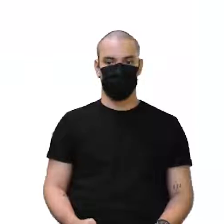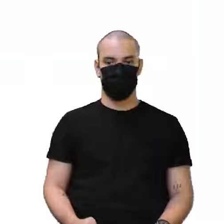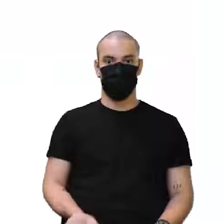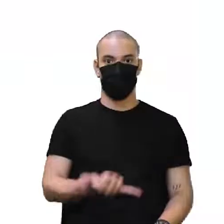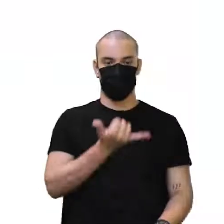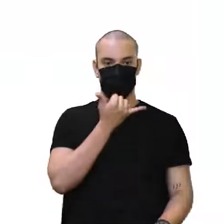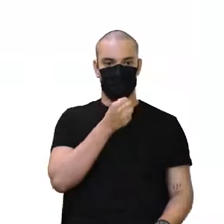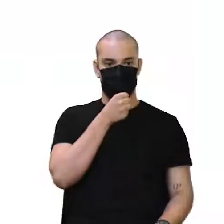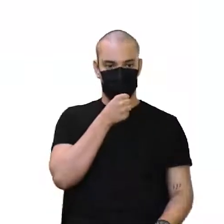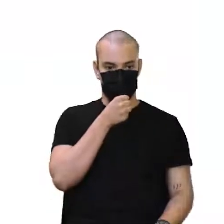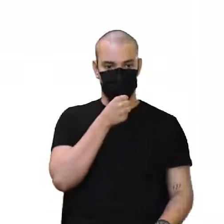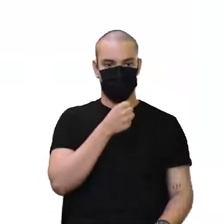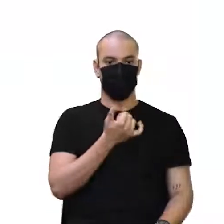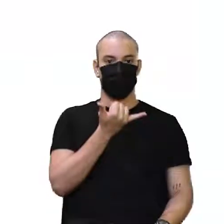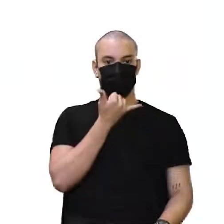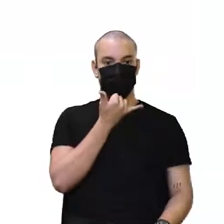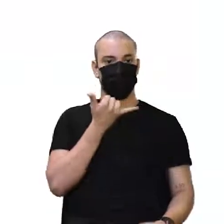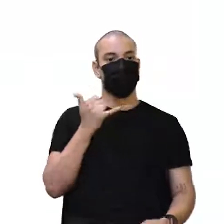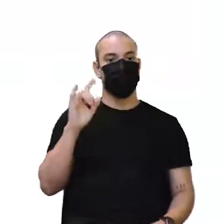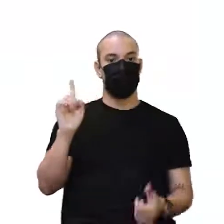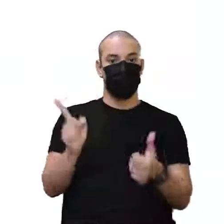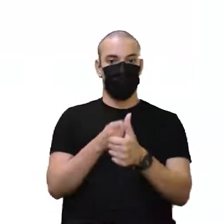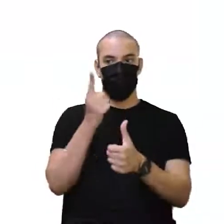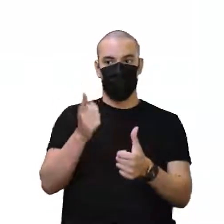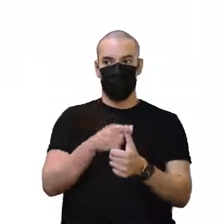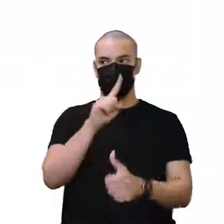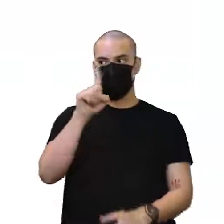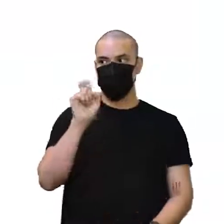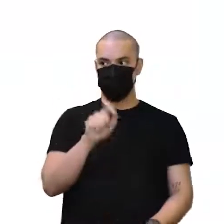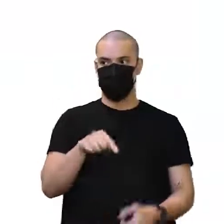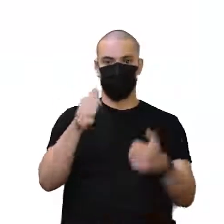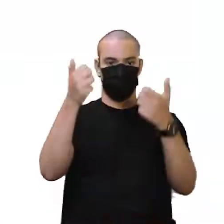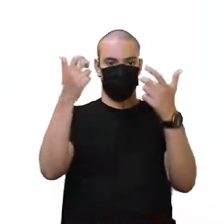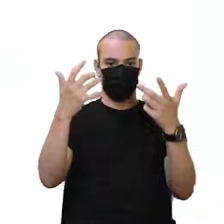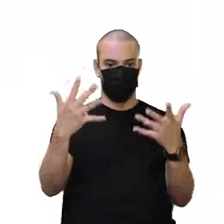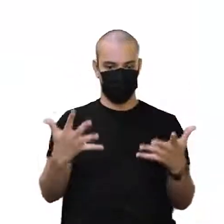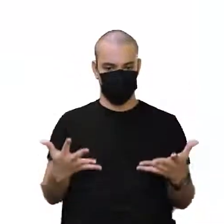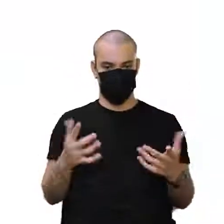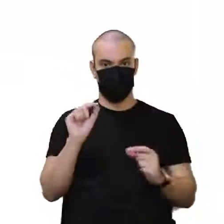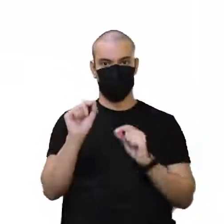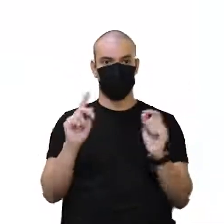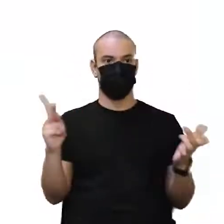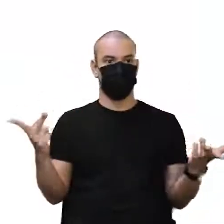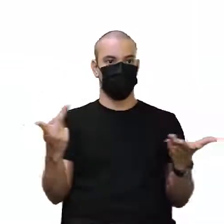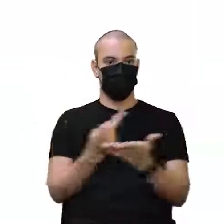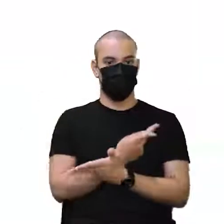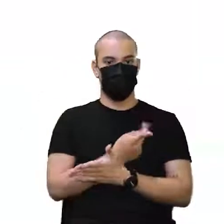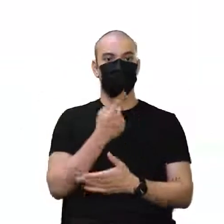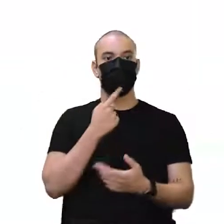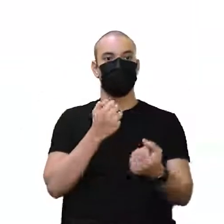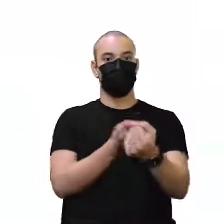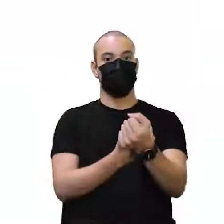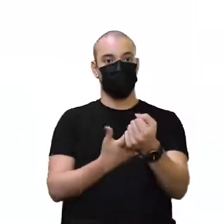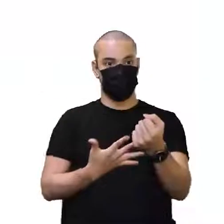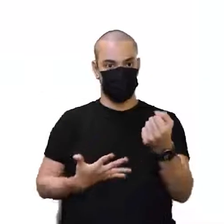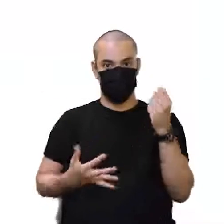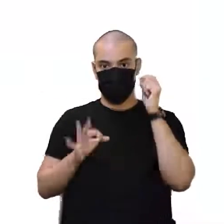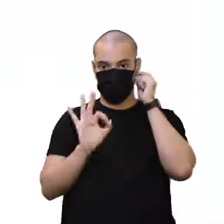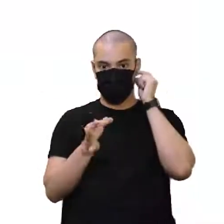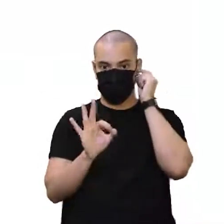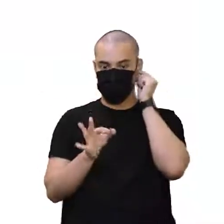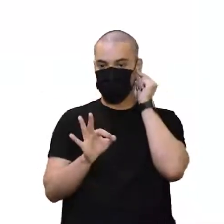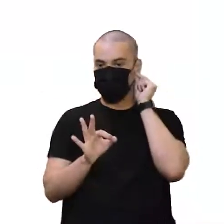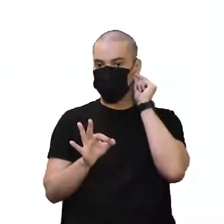Desculpa. A primeira hipótese diz que a transmissão das características ocorria pelo sangue. Esse